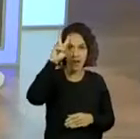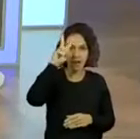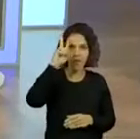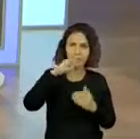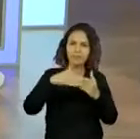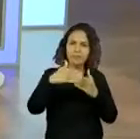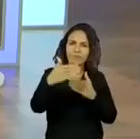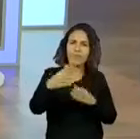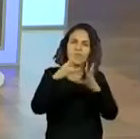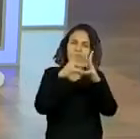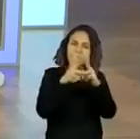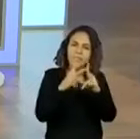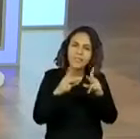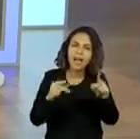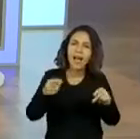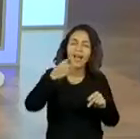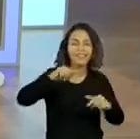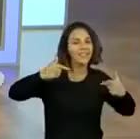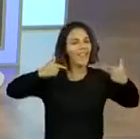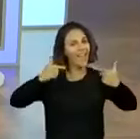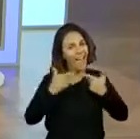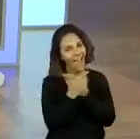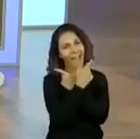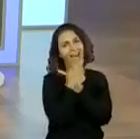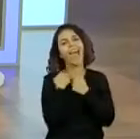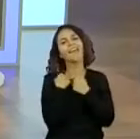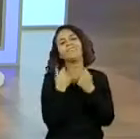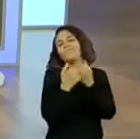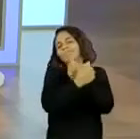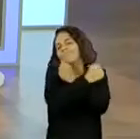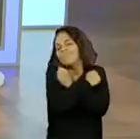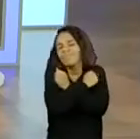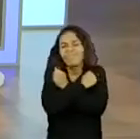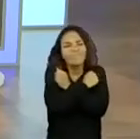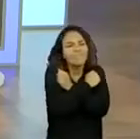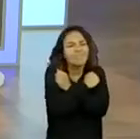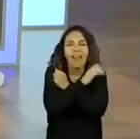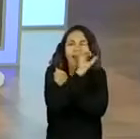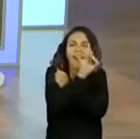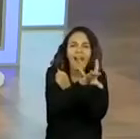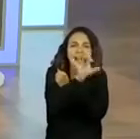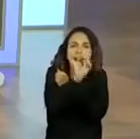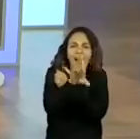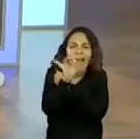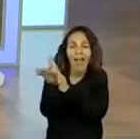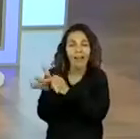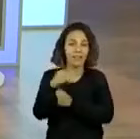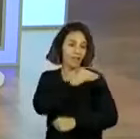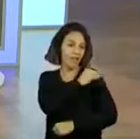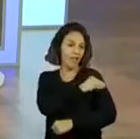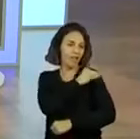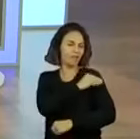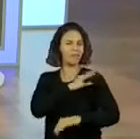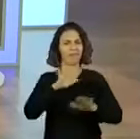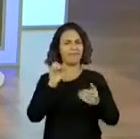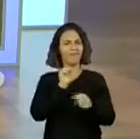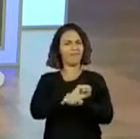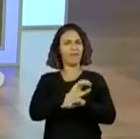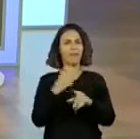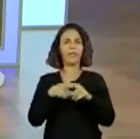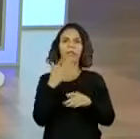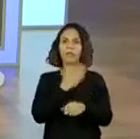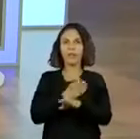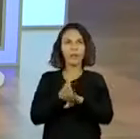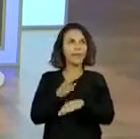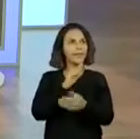final de tudo isso, nós vamos dar muitas risadas e aí eu vou abraçar bem forte a todos, sem álcool em gel. Porque também é bem desesperador.